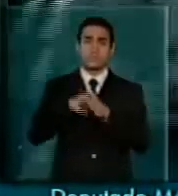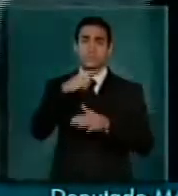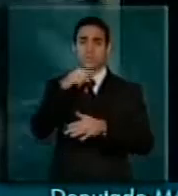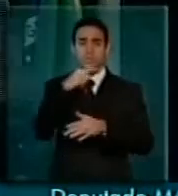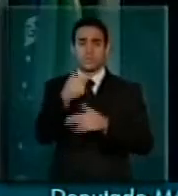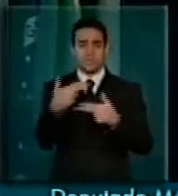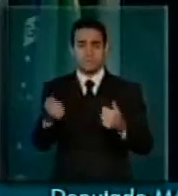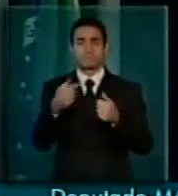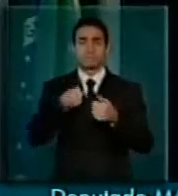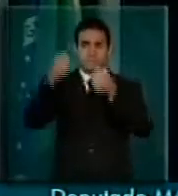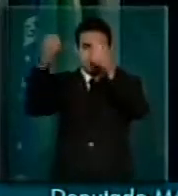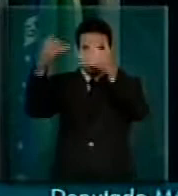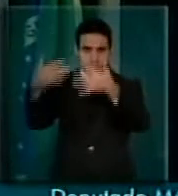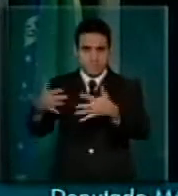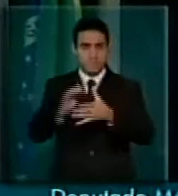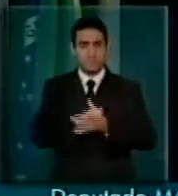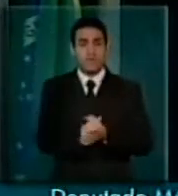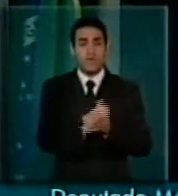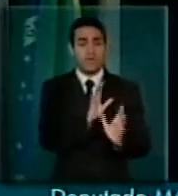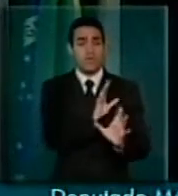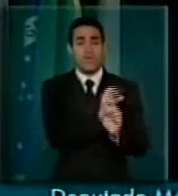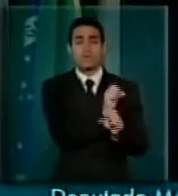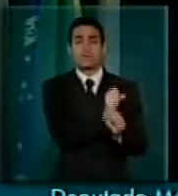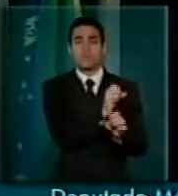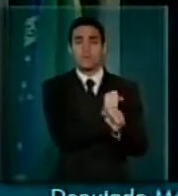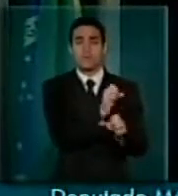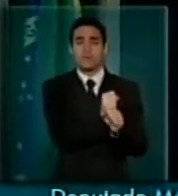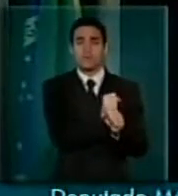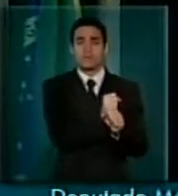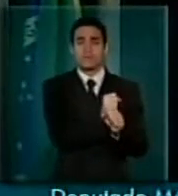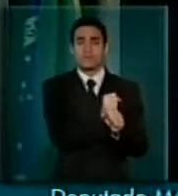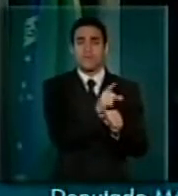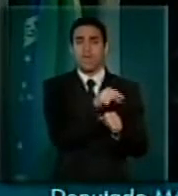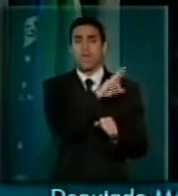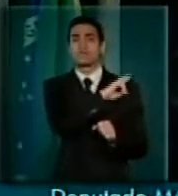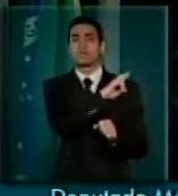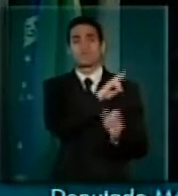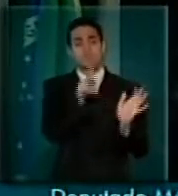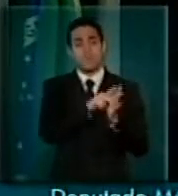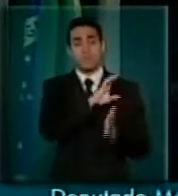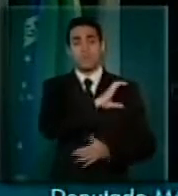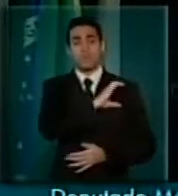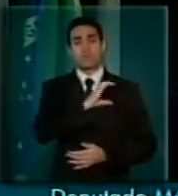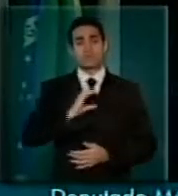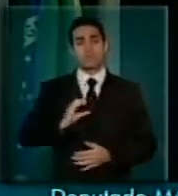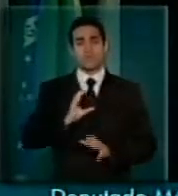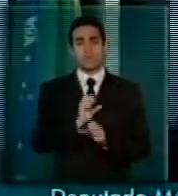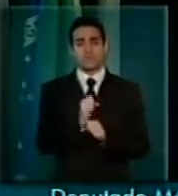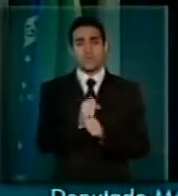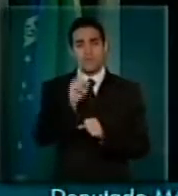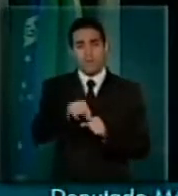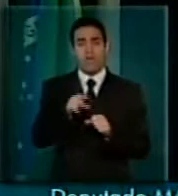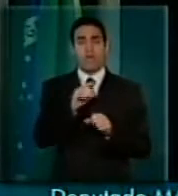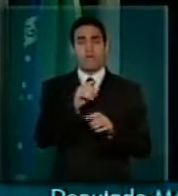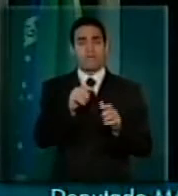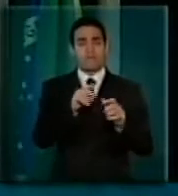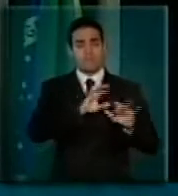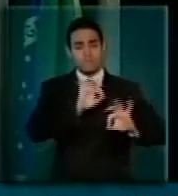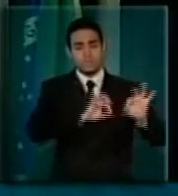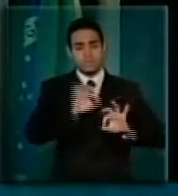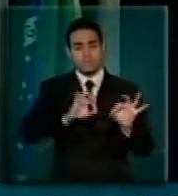orçamento é elaborado pela comissão de orçamento que tem